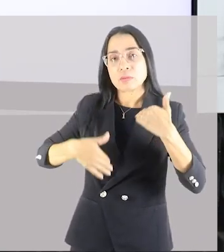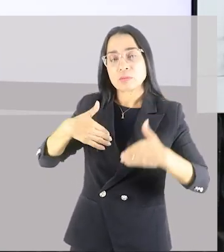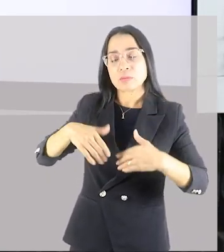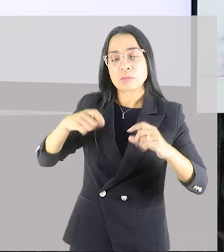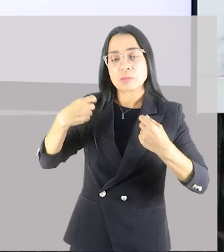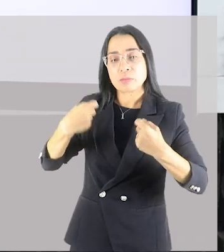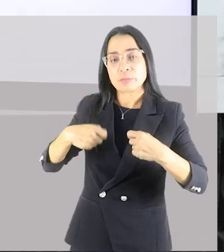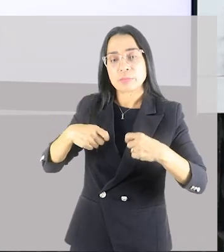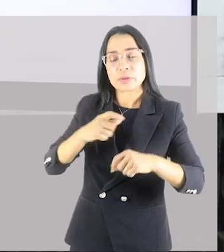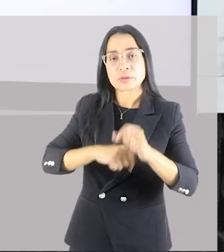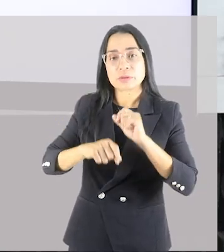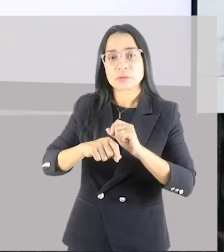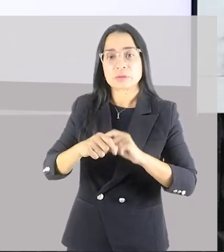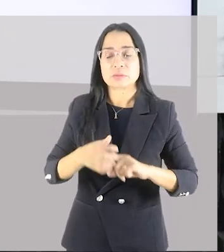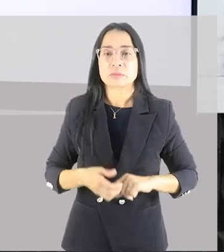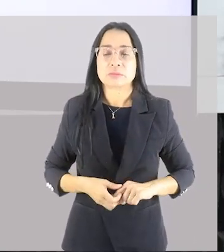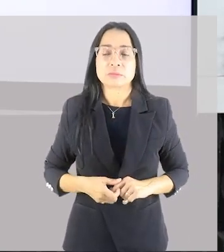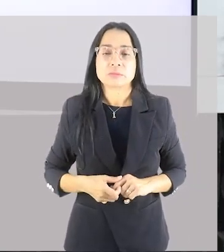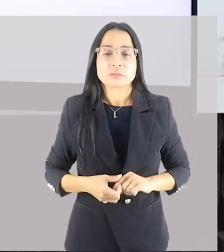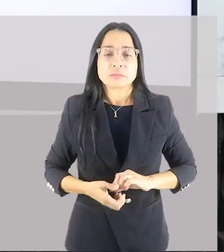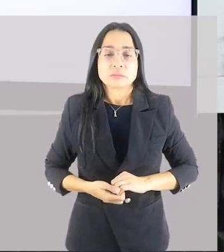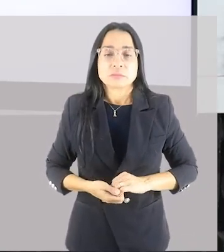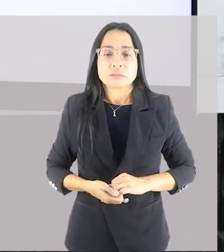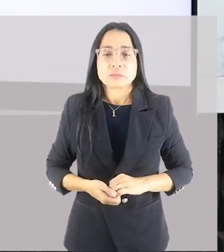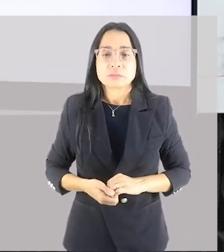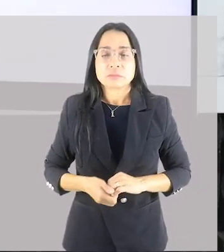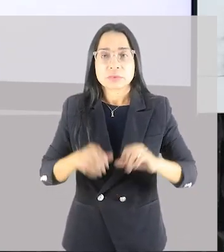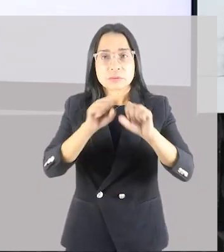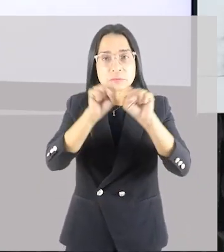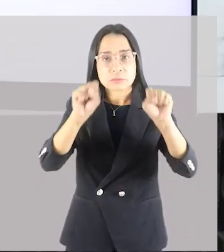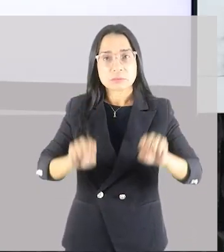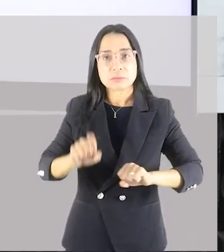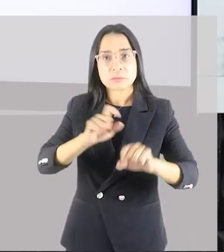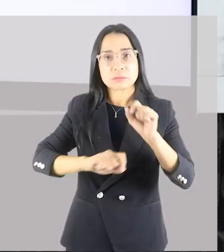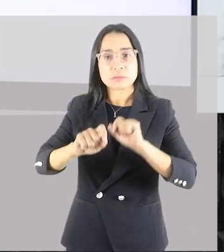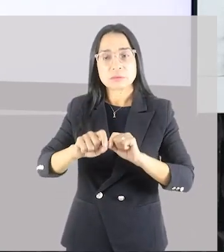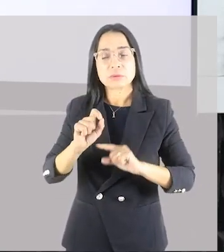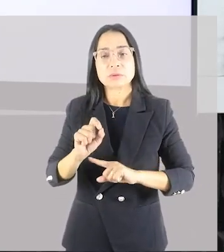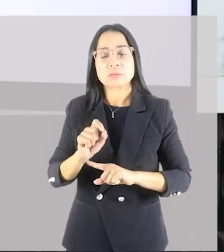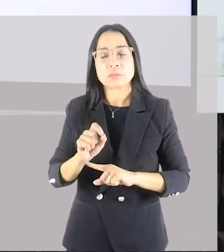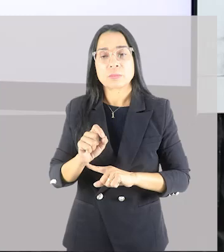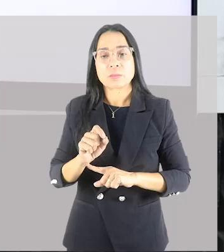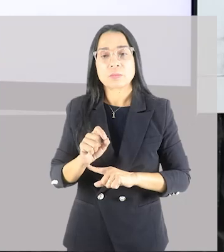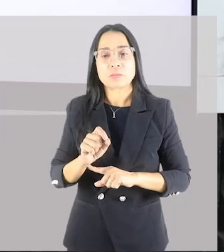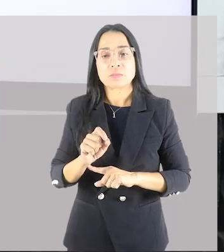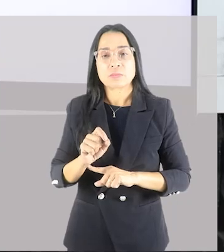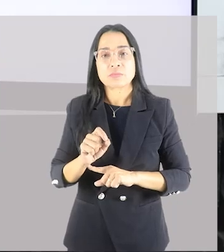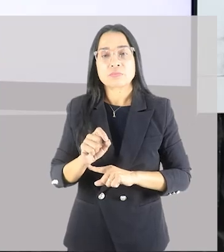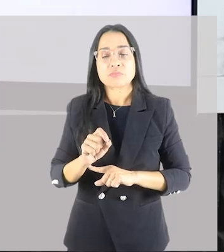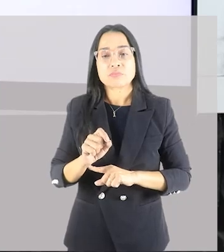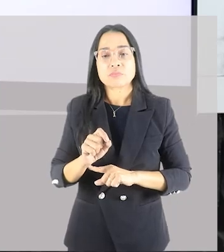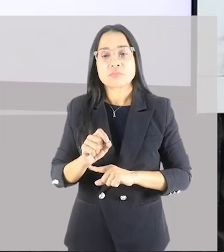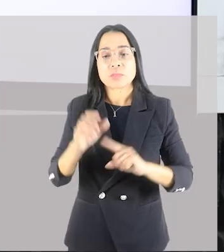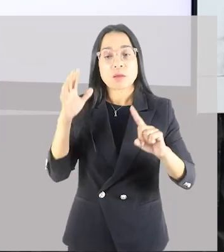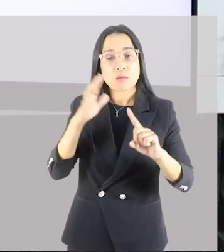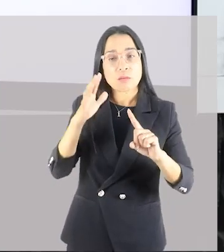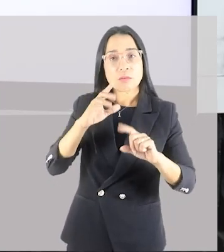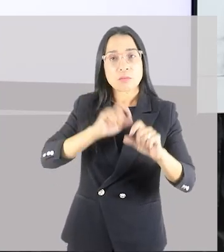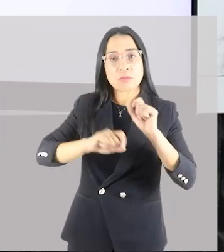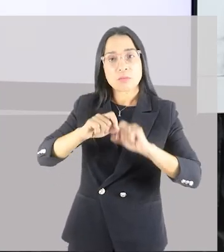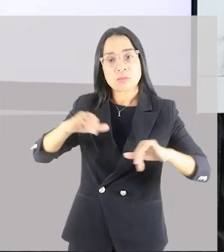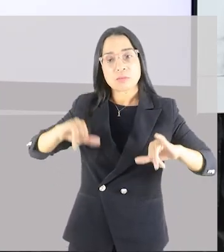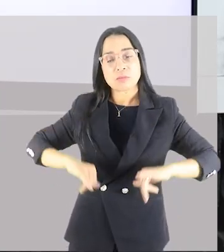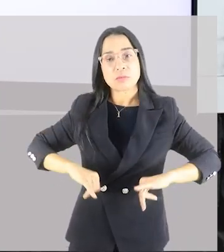esse órgão e esse sistema ele sofre durante